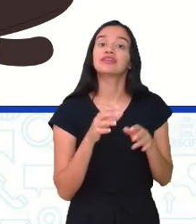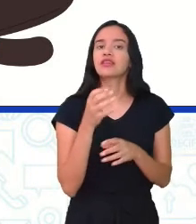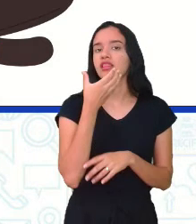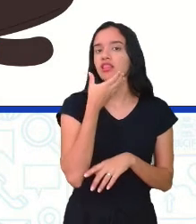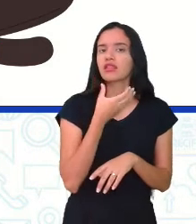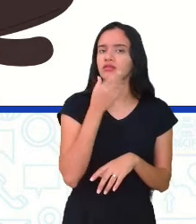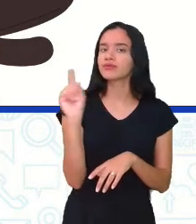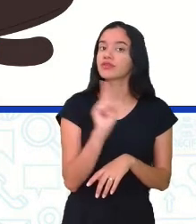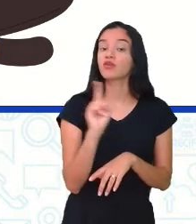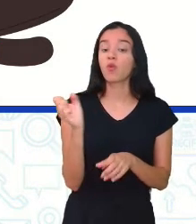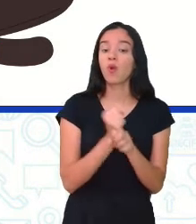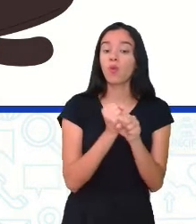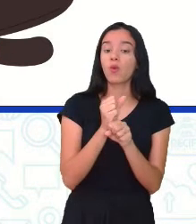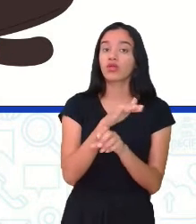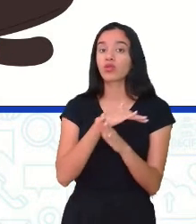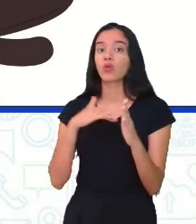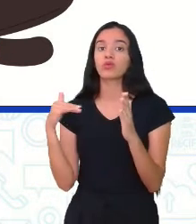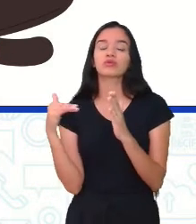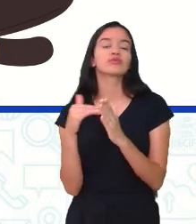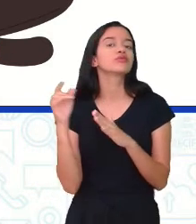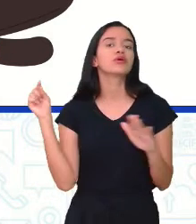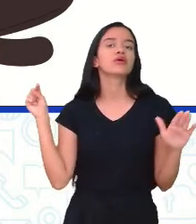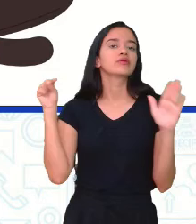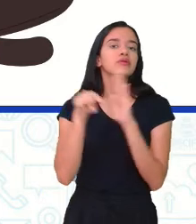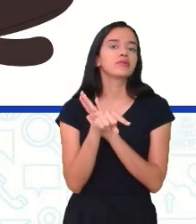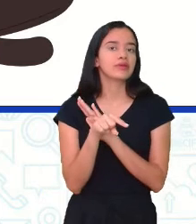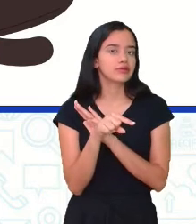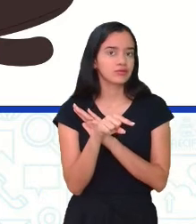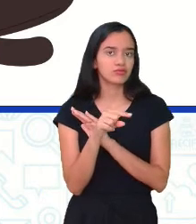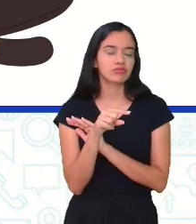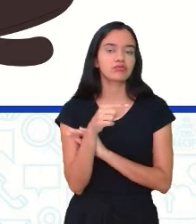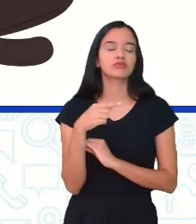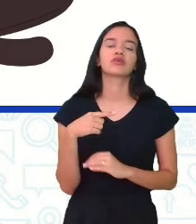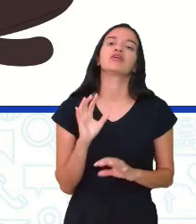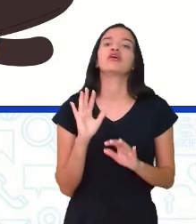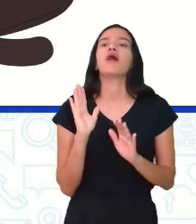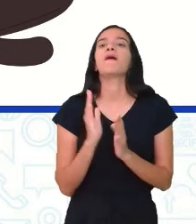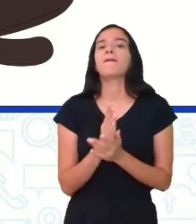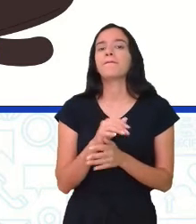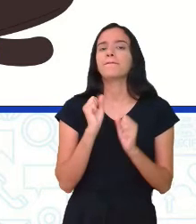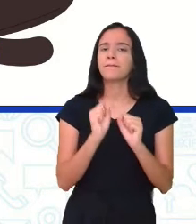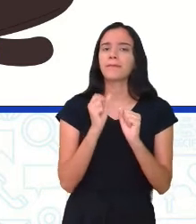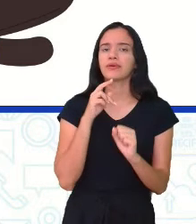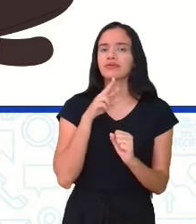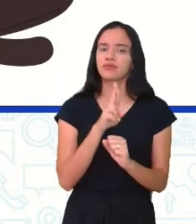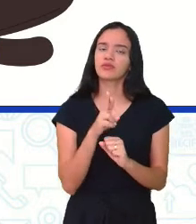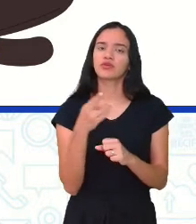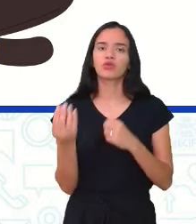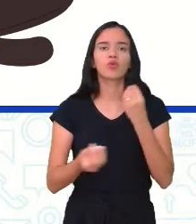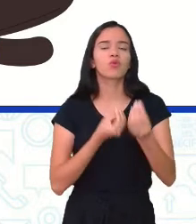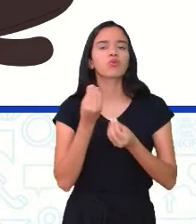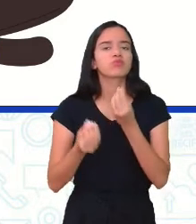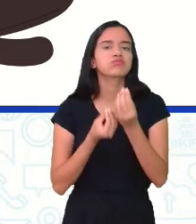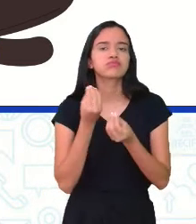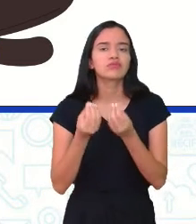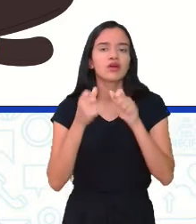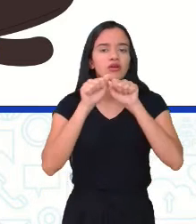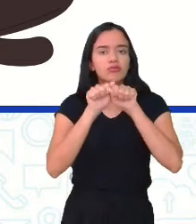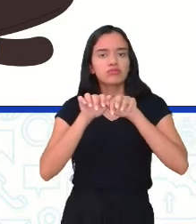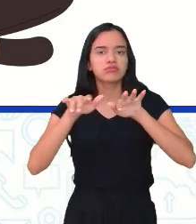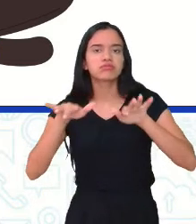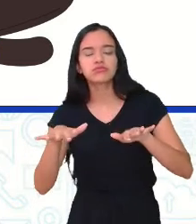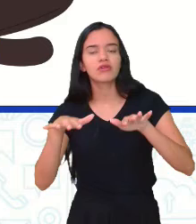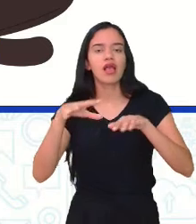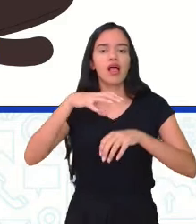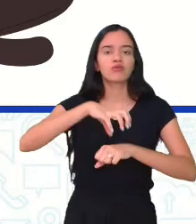ocorre essa transmissão? Então, uma das perguntas que eu fiz, a gente já pode responder aqui, né? Como é que pode ocorrer a transmissão